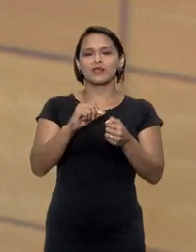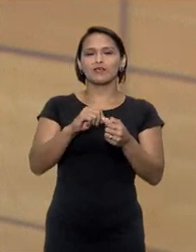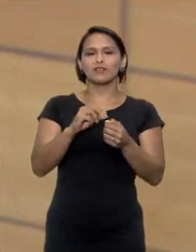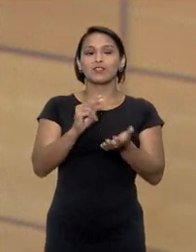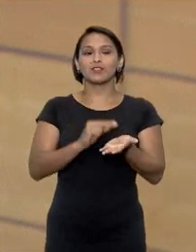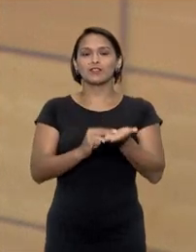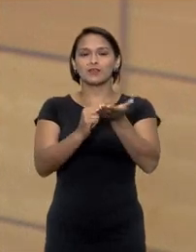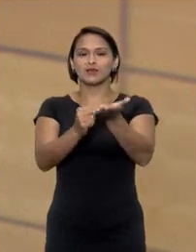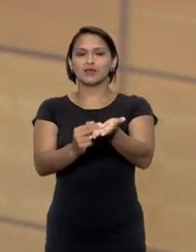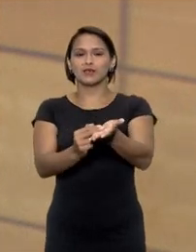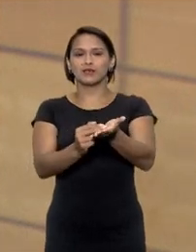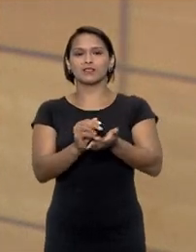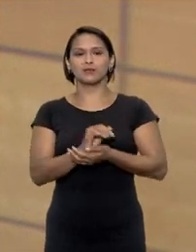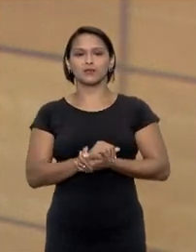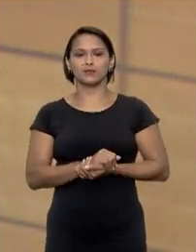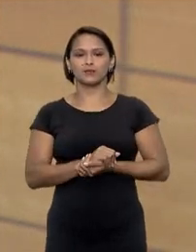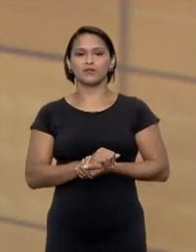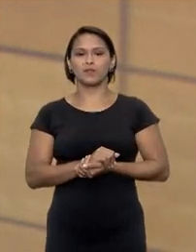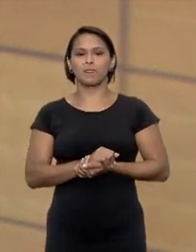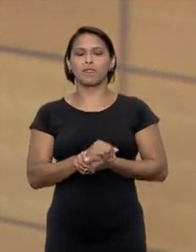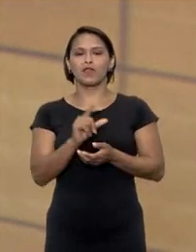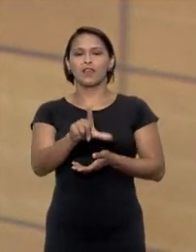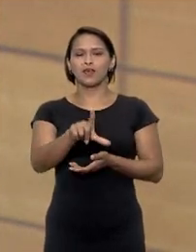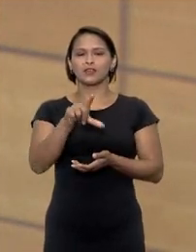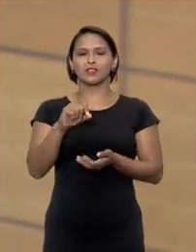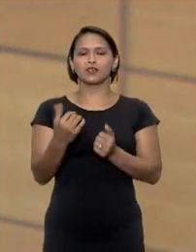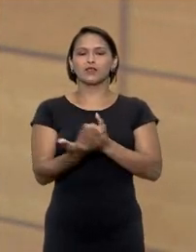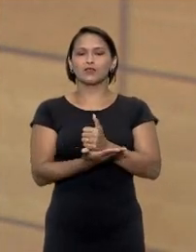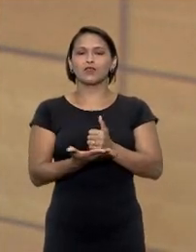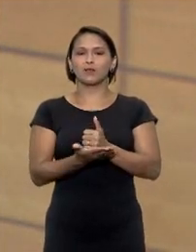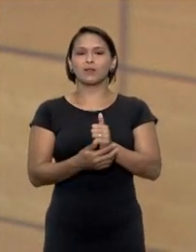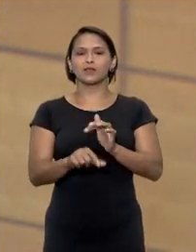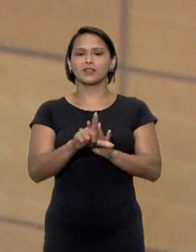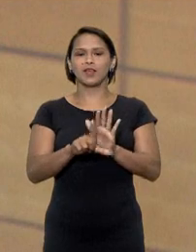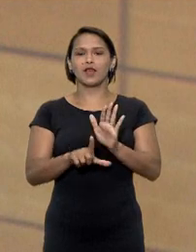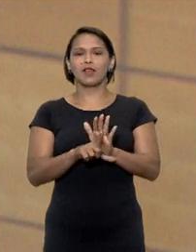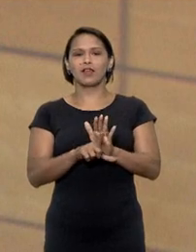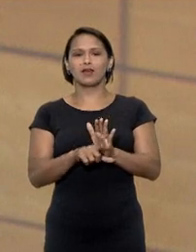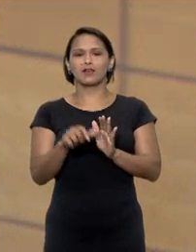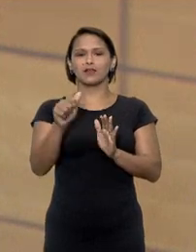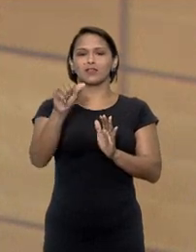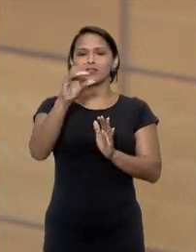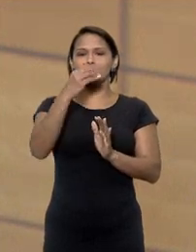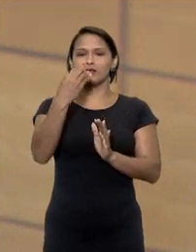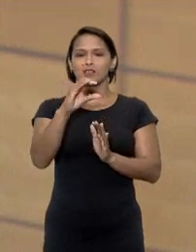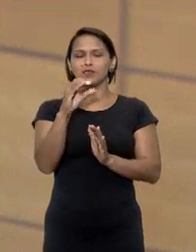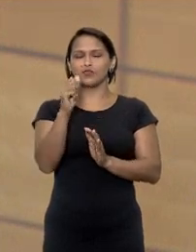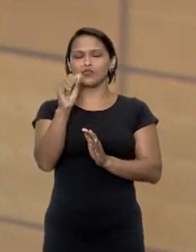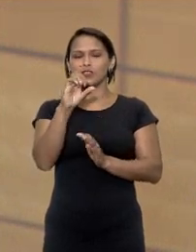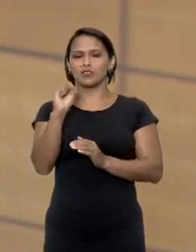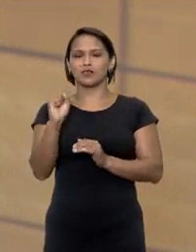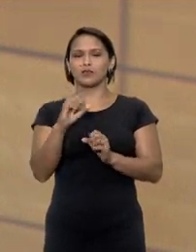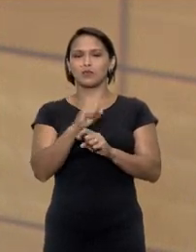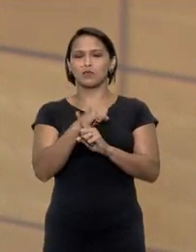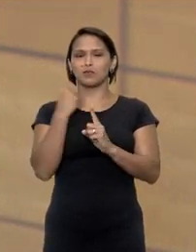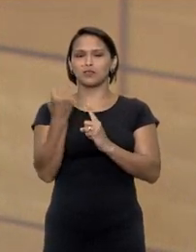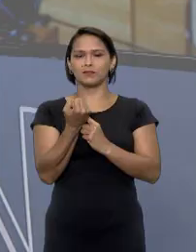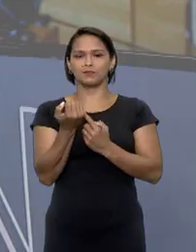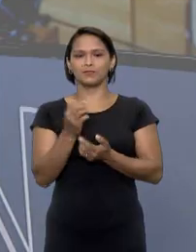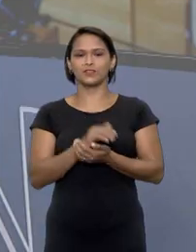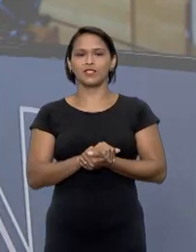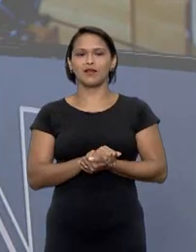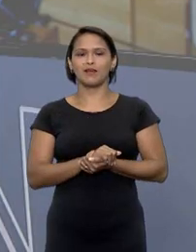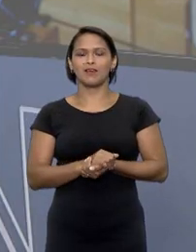público ou ainda por algum outro colegitimado essa decisão teve como base a lei de ação civil pública e também a lei de ação popular